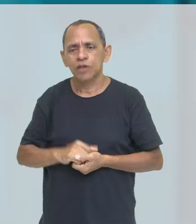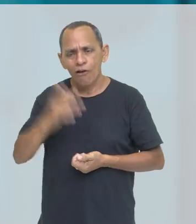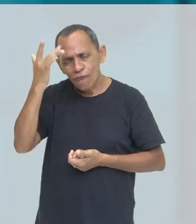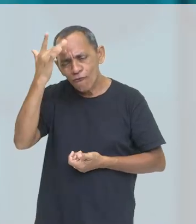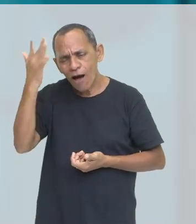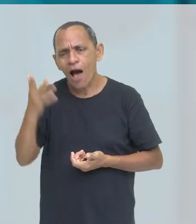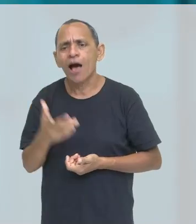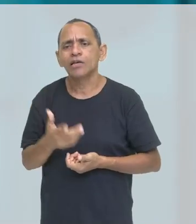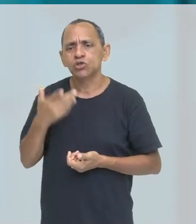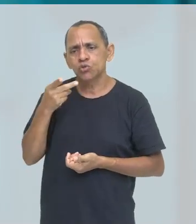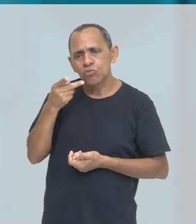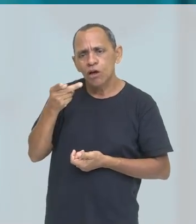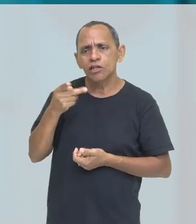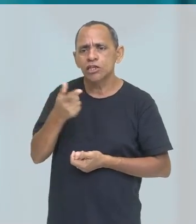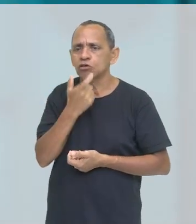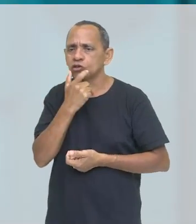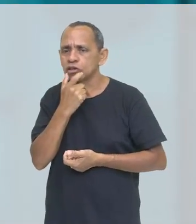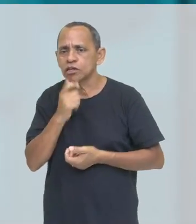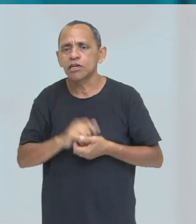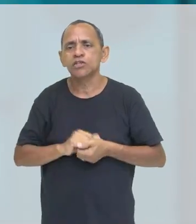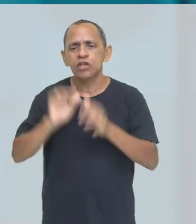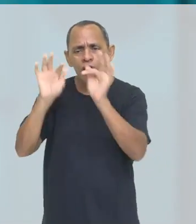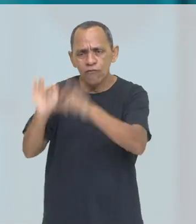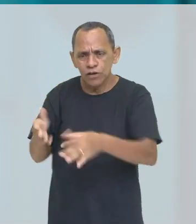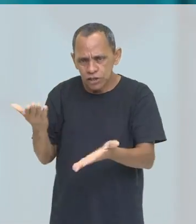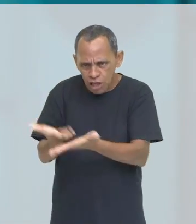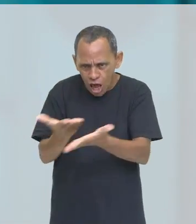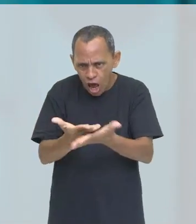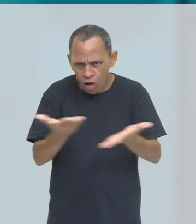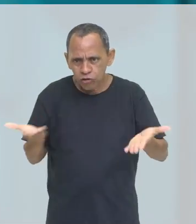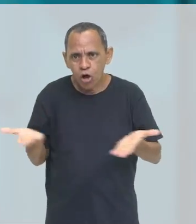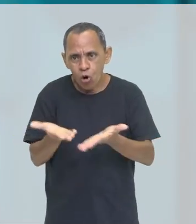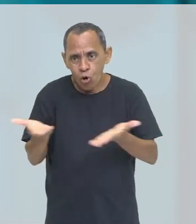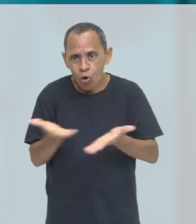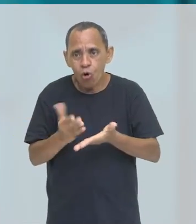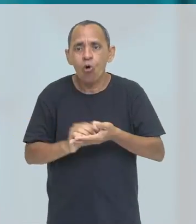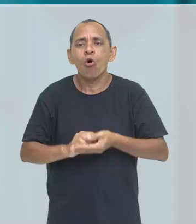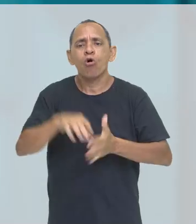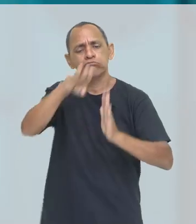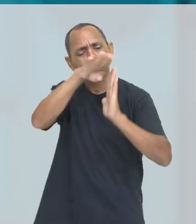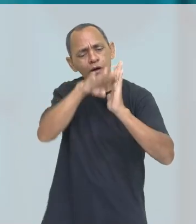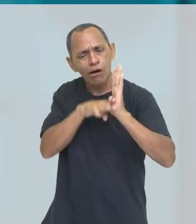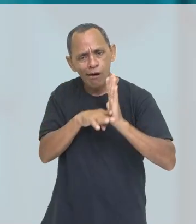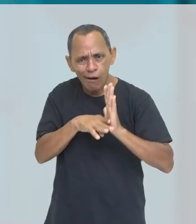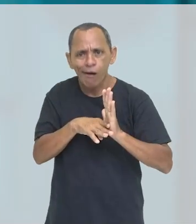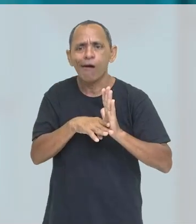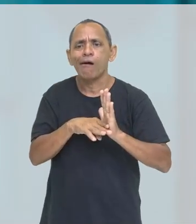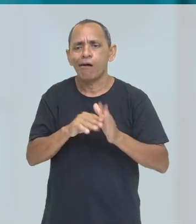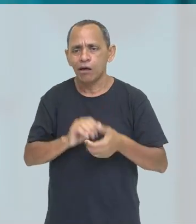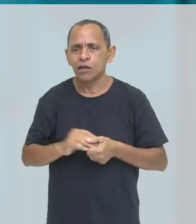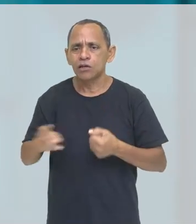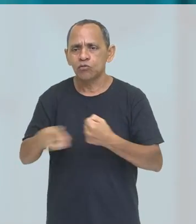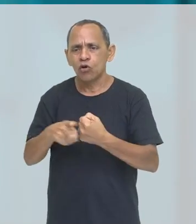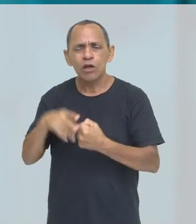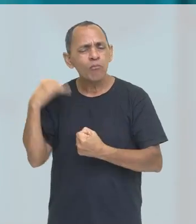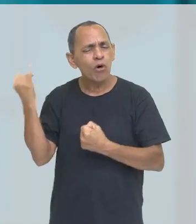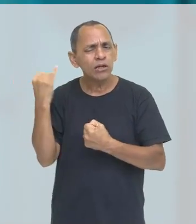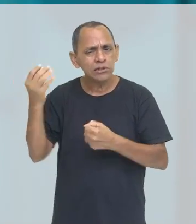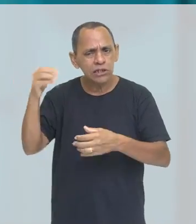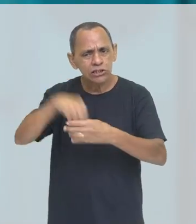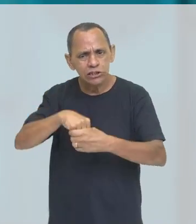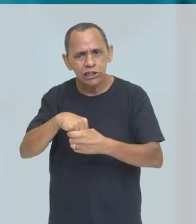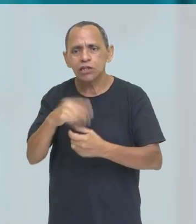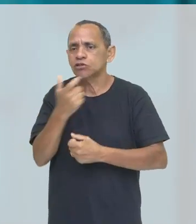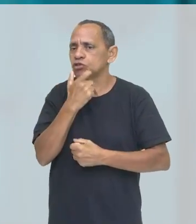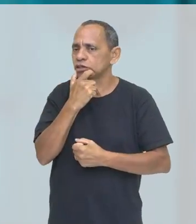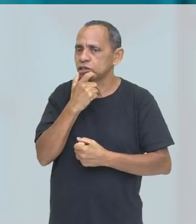E assim, nós finalizamos, né? Nossa aula de hoje, quando nós mostramos aí a lista de verbos, importância que esses verbos têm, né? Pra gente